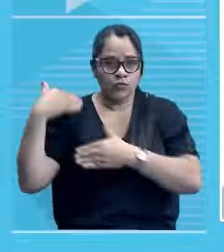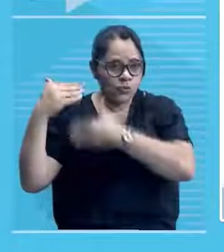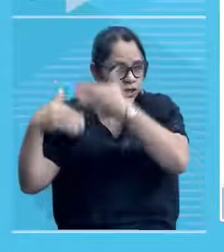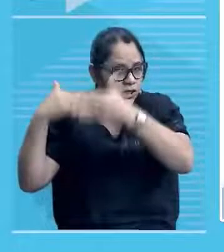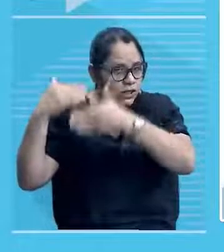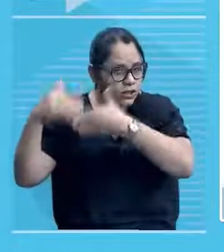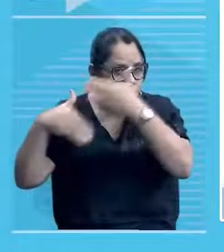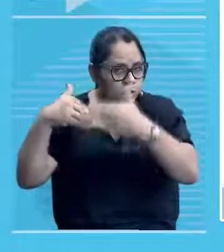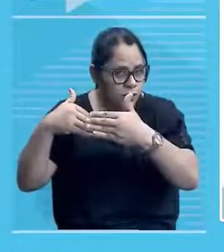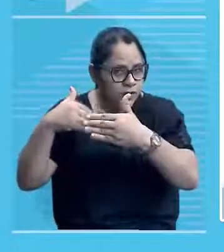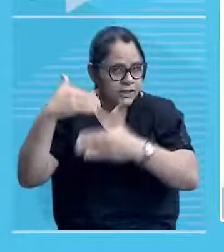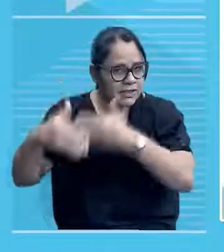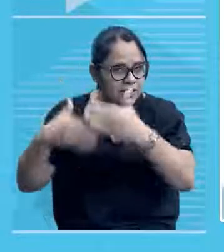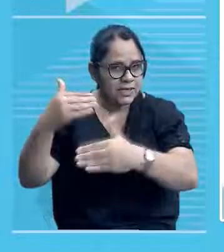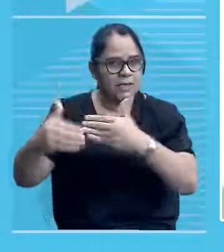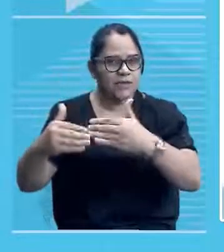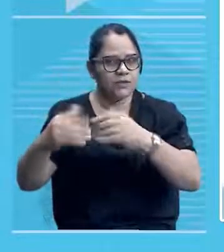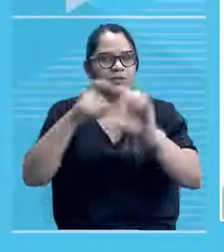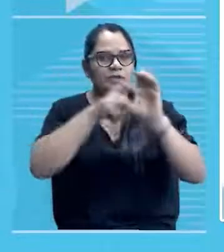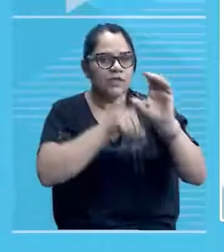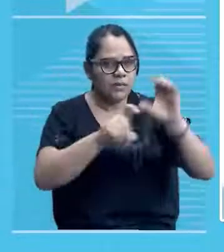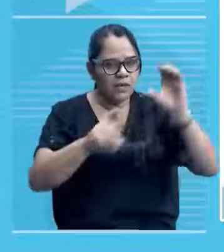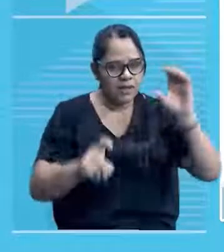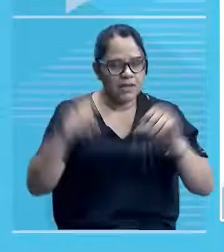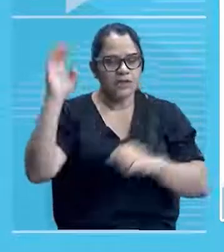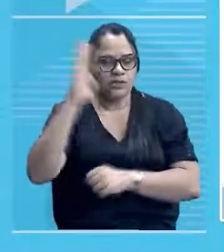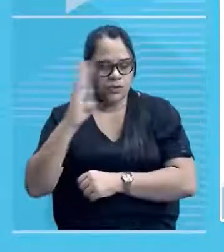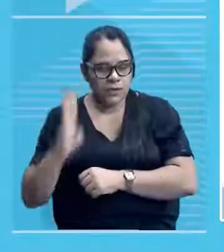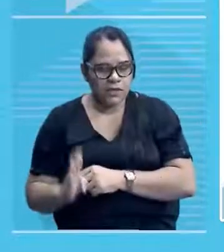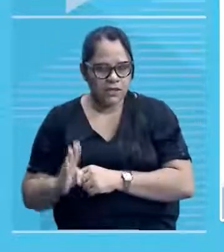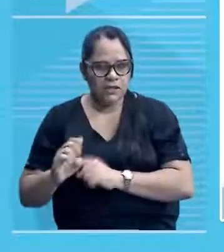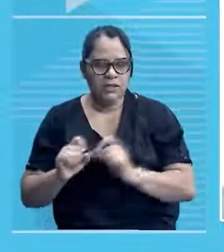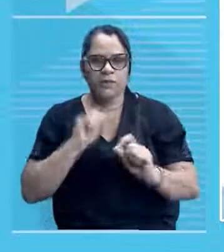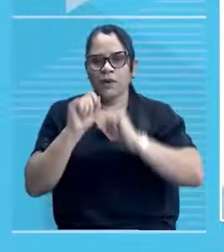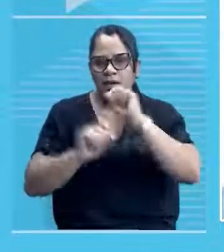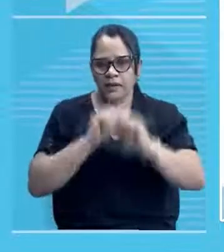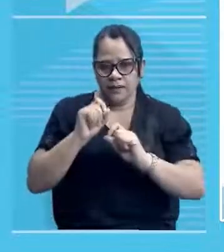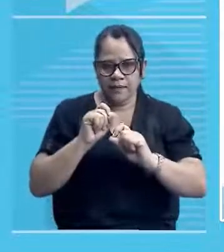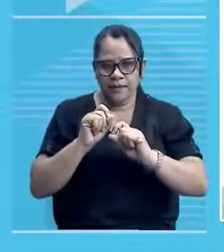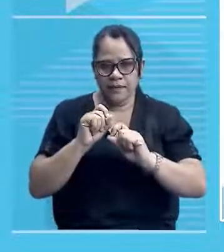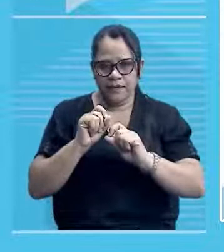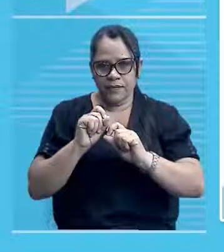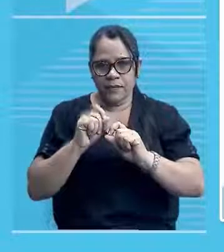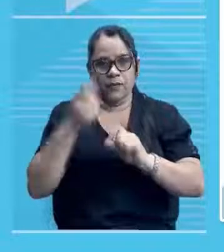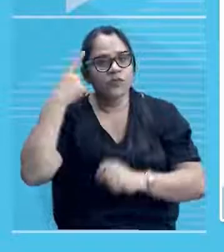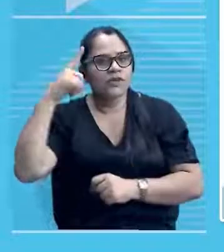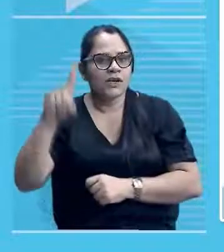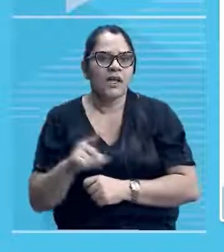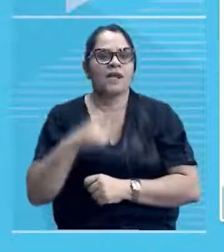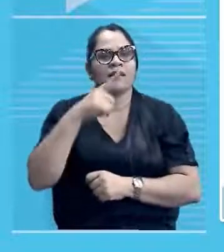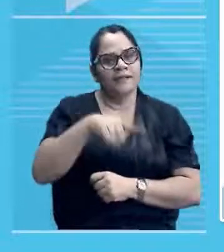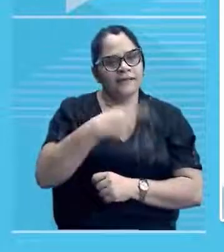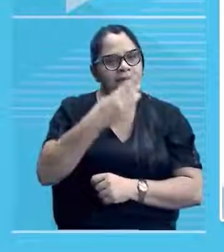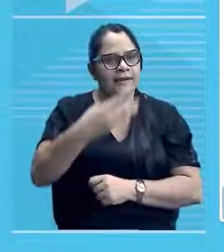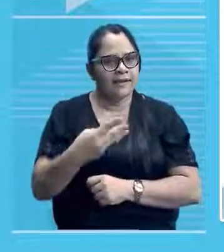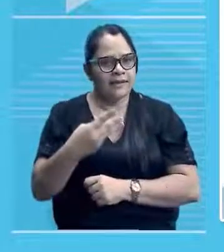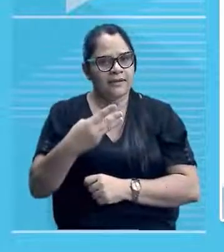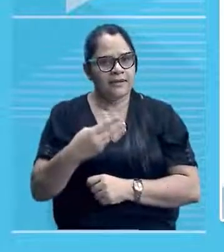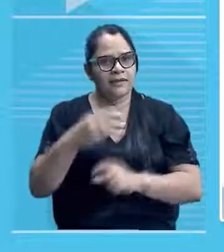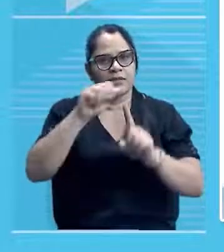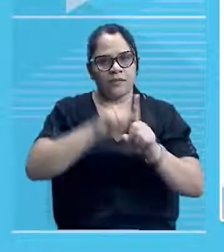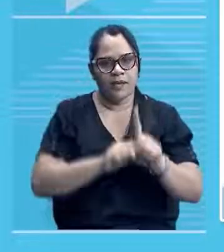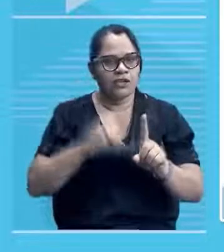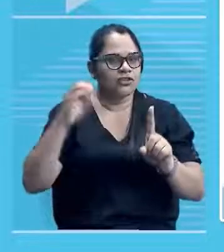independência do Brasil, né? No dia 13 de março de 1823...